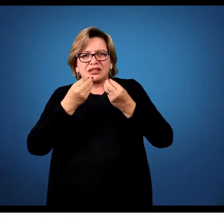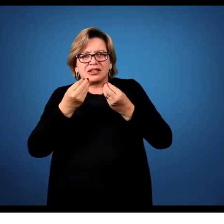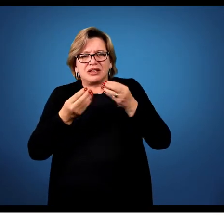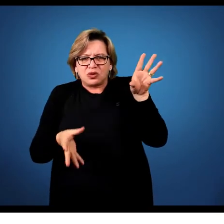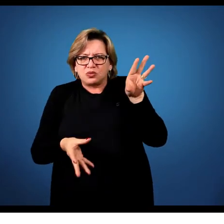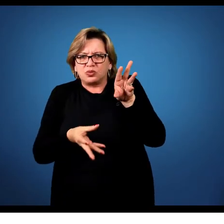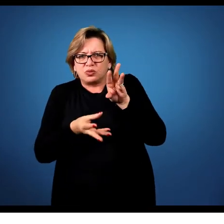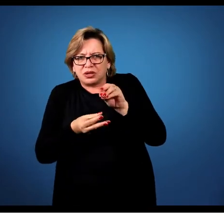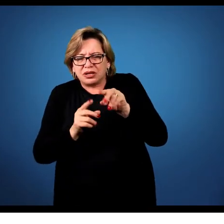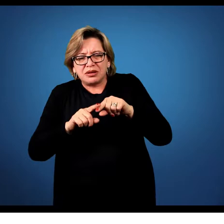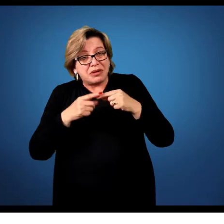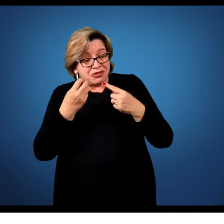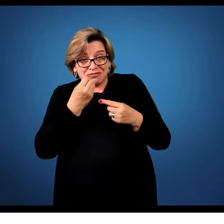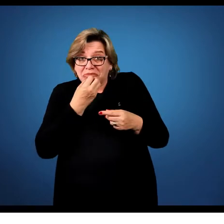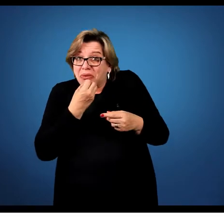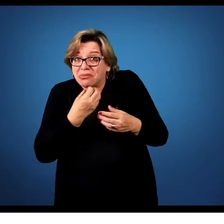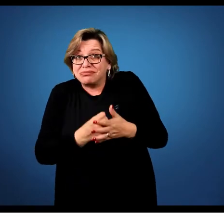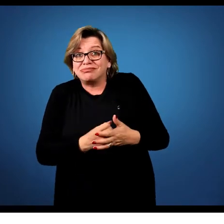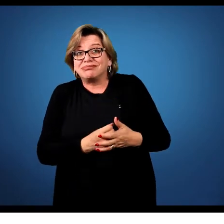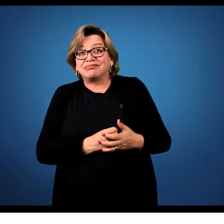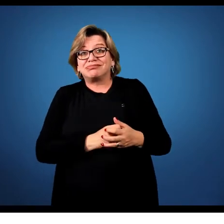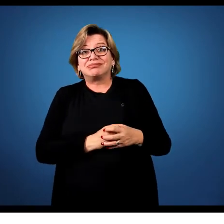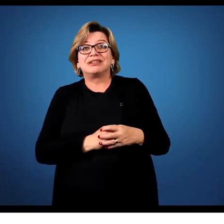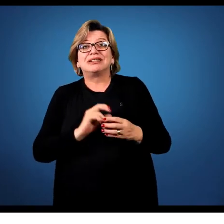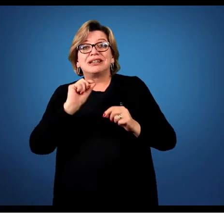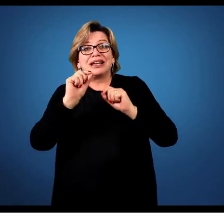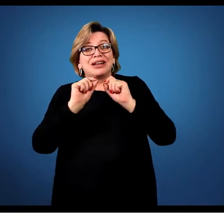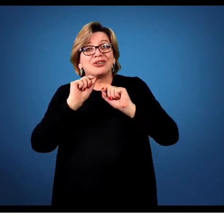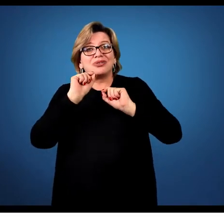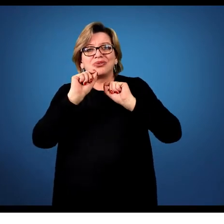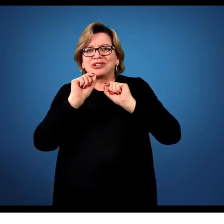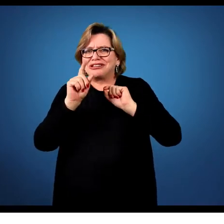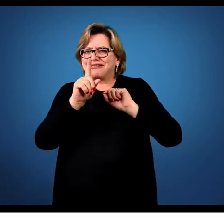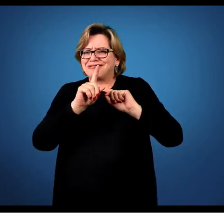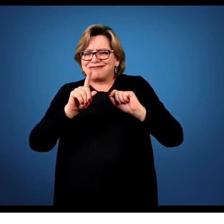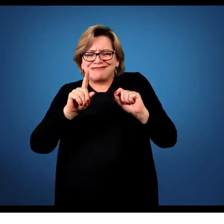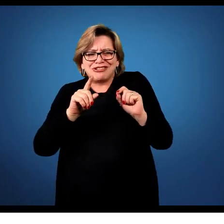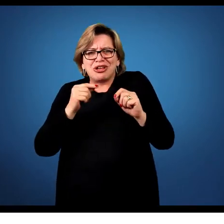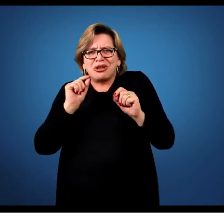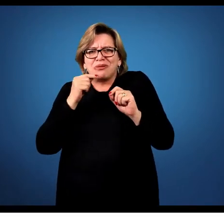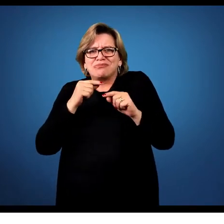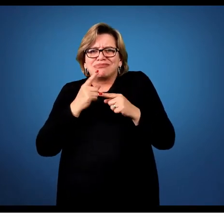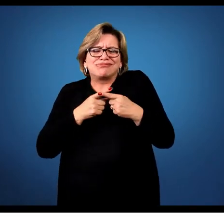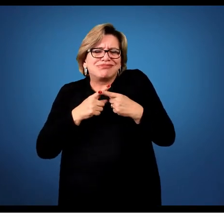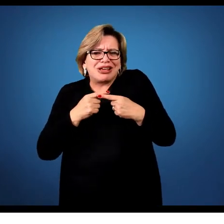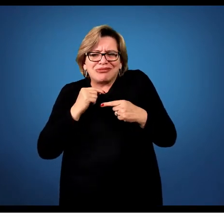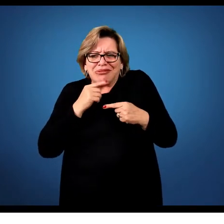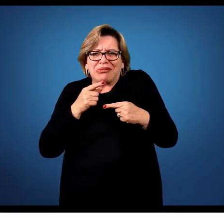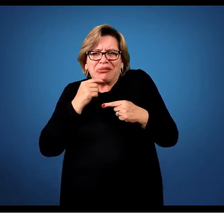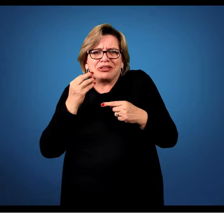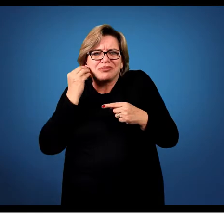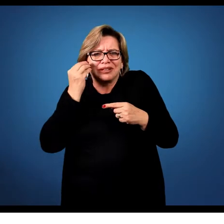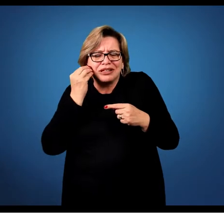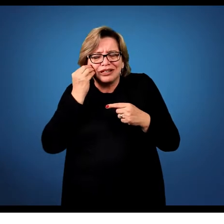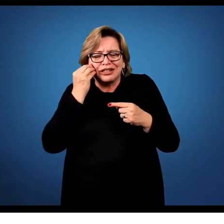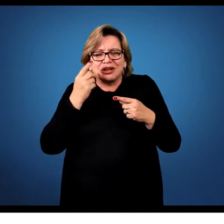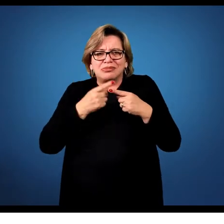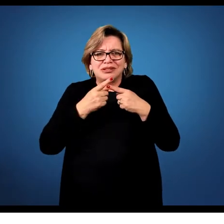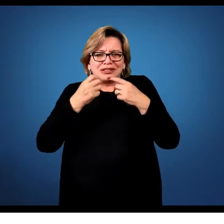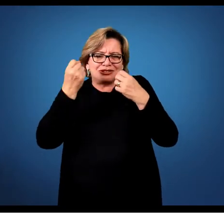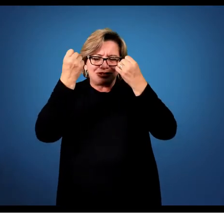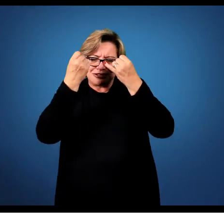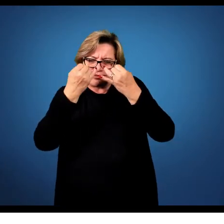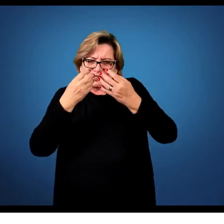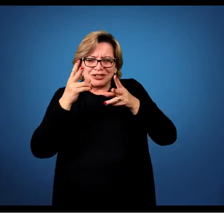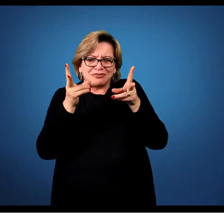extremamente rico, do que não me permite ter uma experiência. Então se a gente está falando de percepção, e